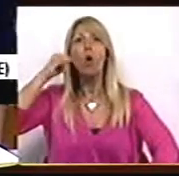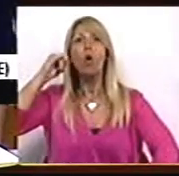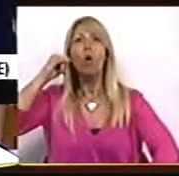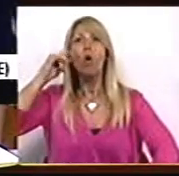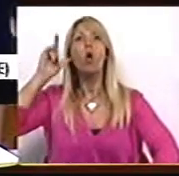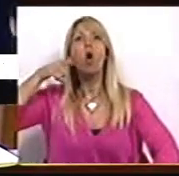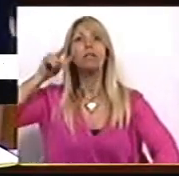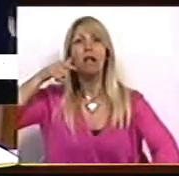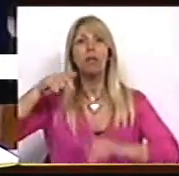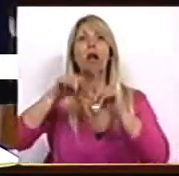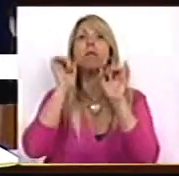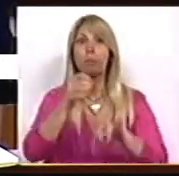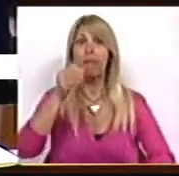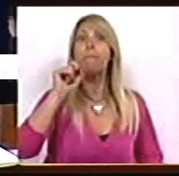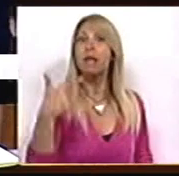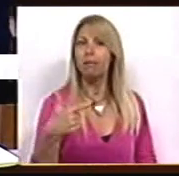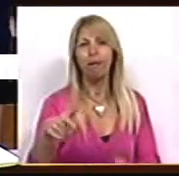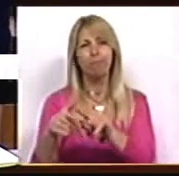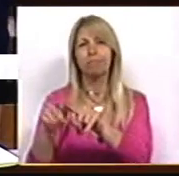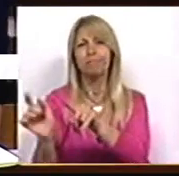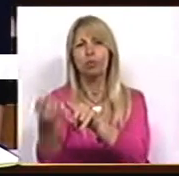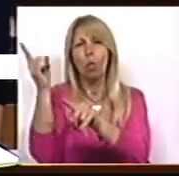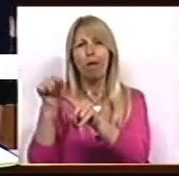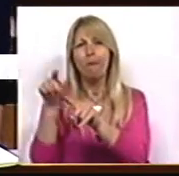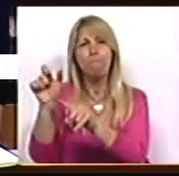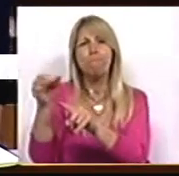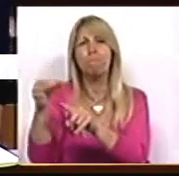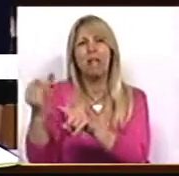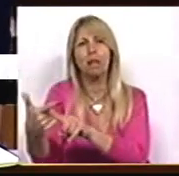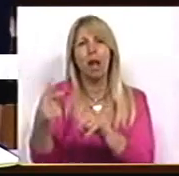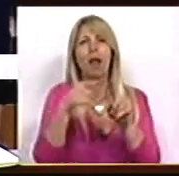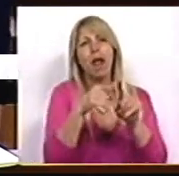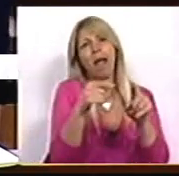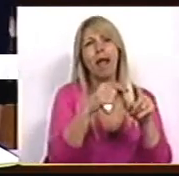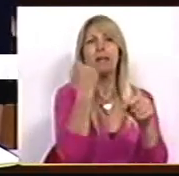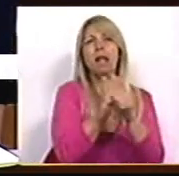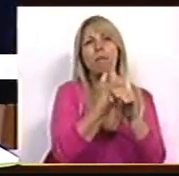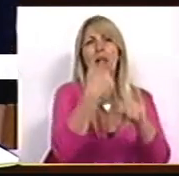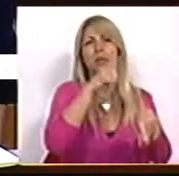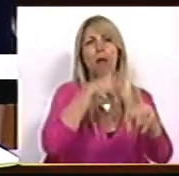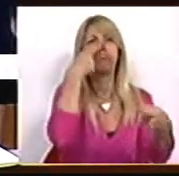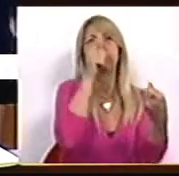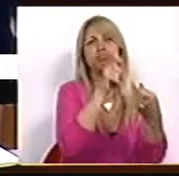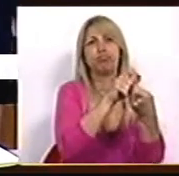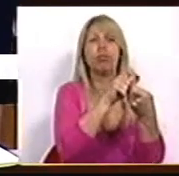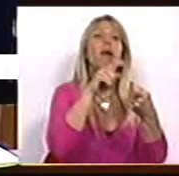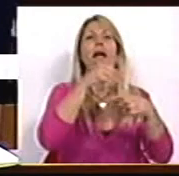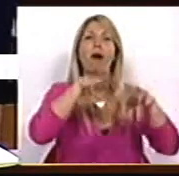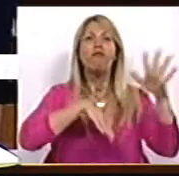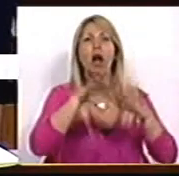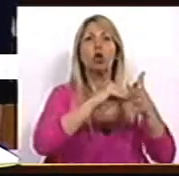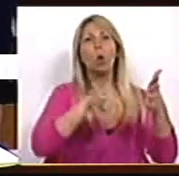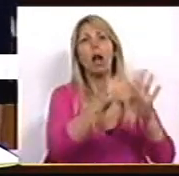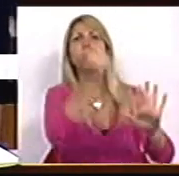PT, eram de uma empresa de trabalho temporário que contrata precários pela PT. Depois disso, a Érica